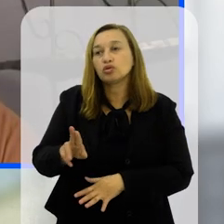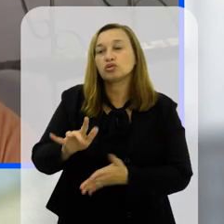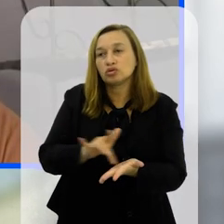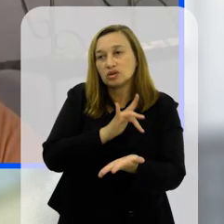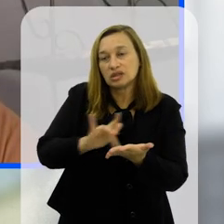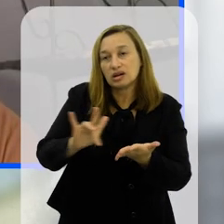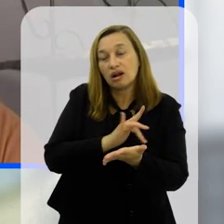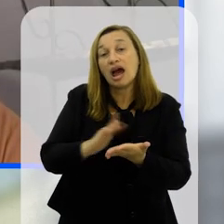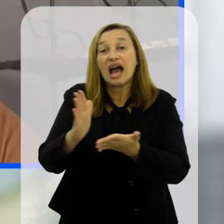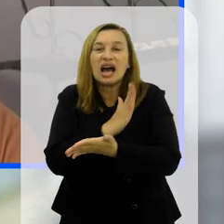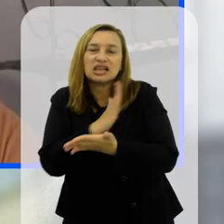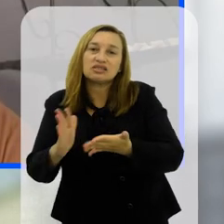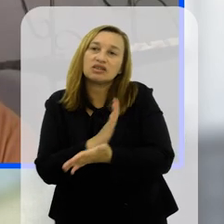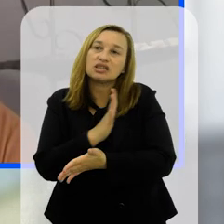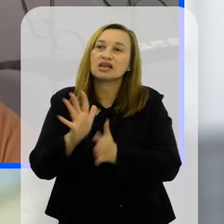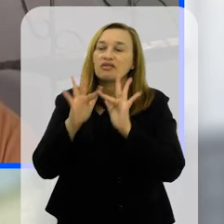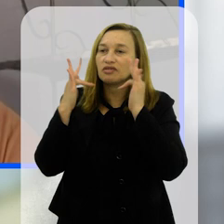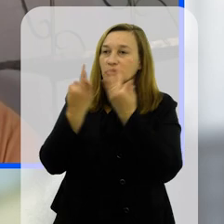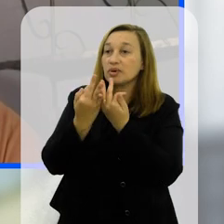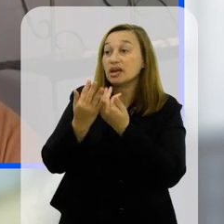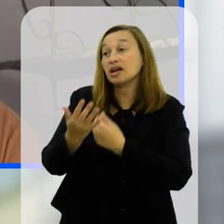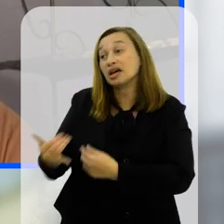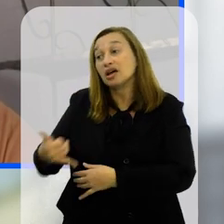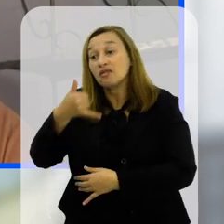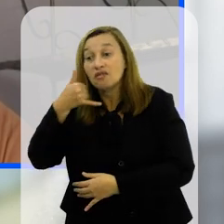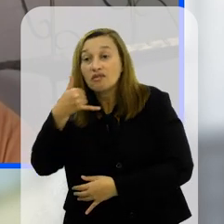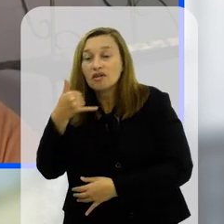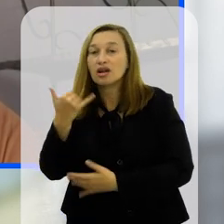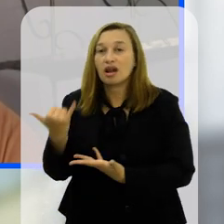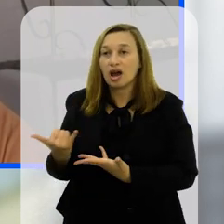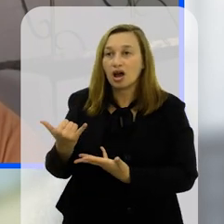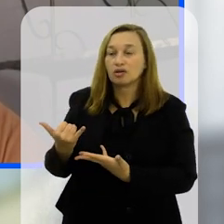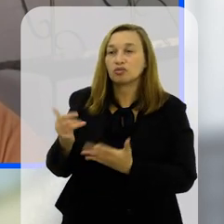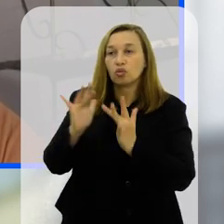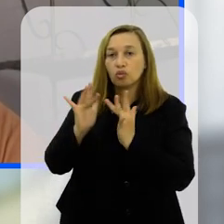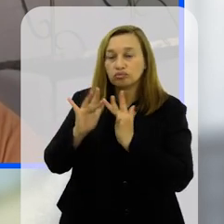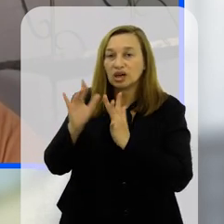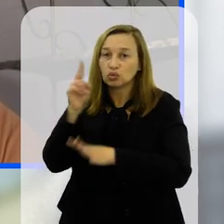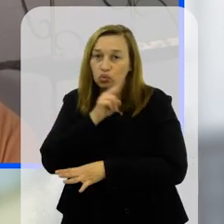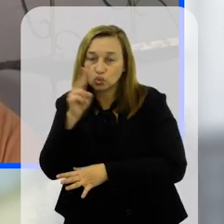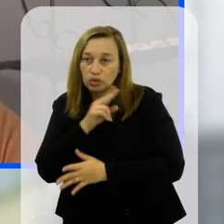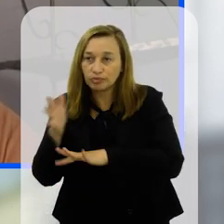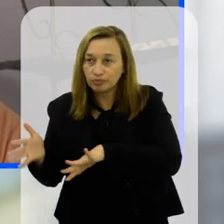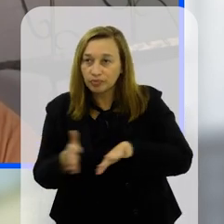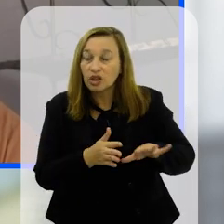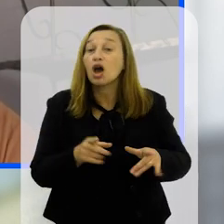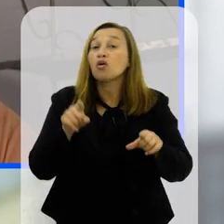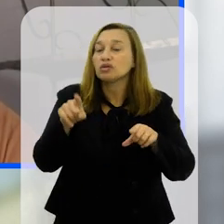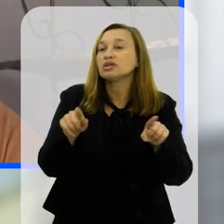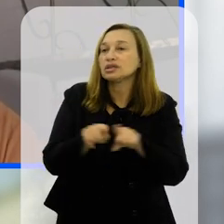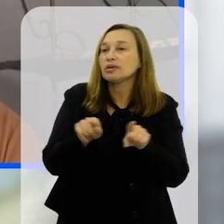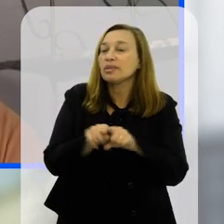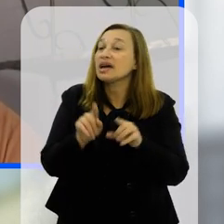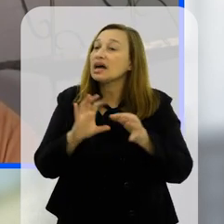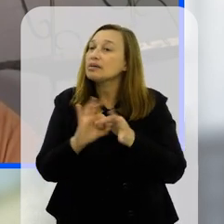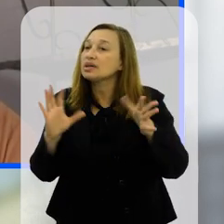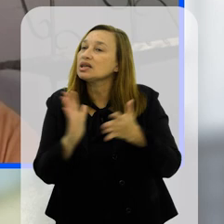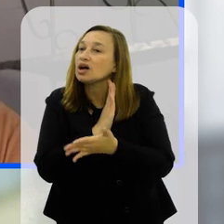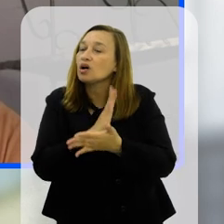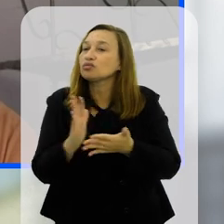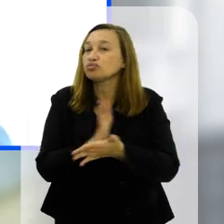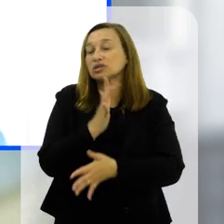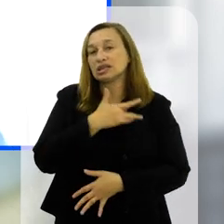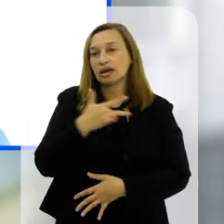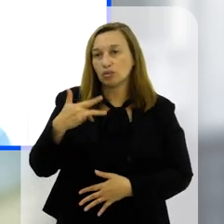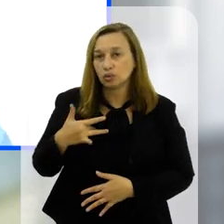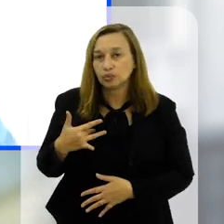celular porque muitas vezes a família vai precisar ali ter um contato mais emergencial né tudo mais você também tem uma liberação pra